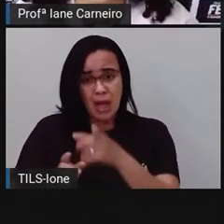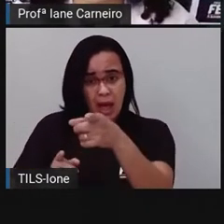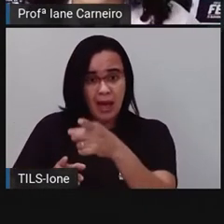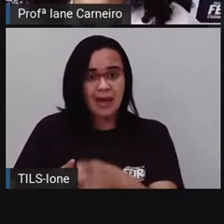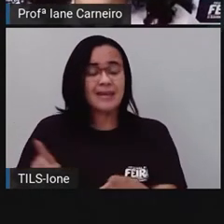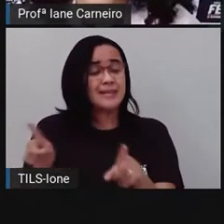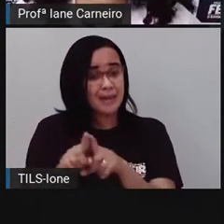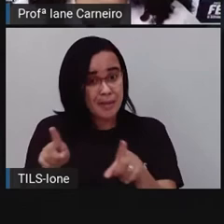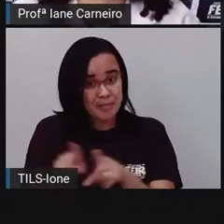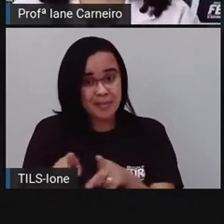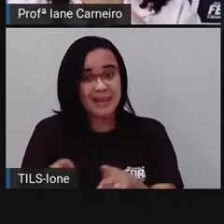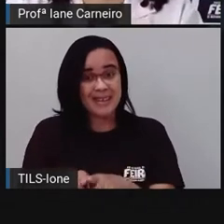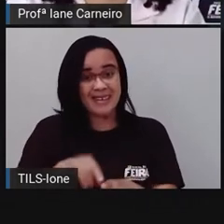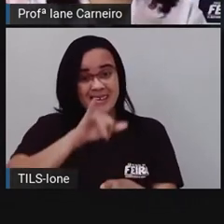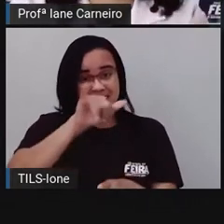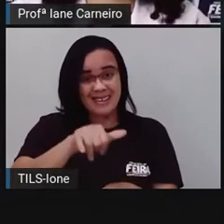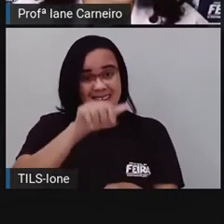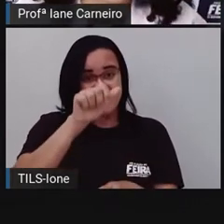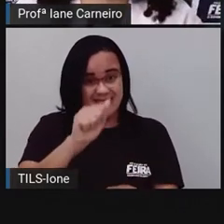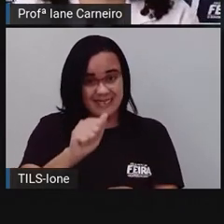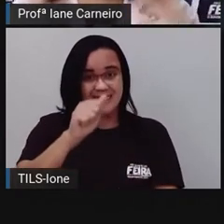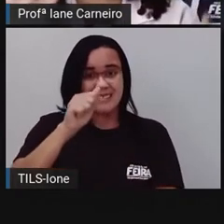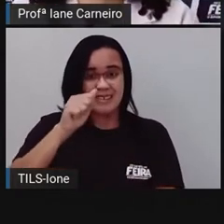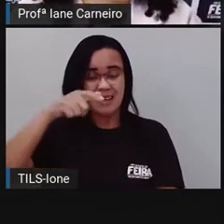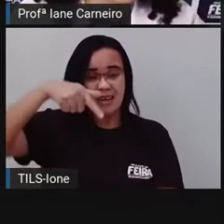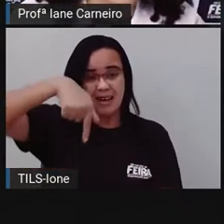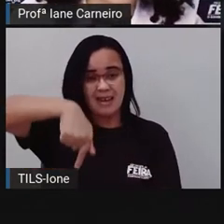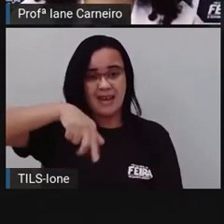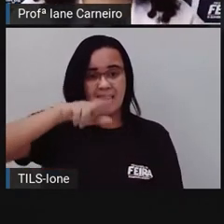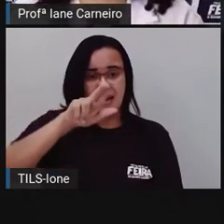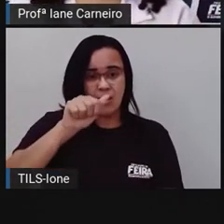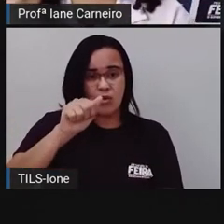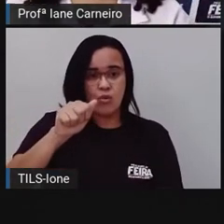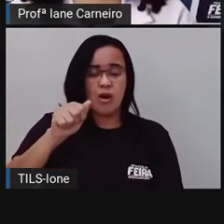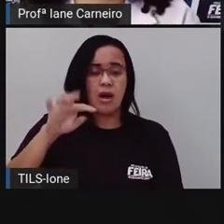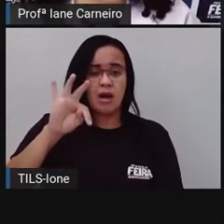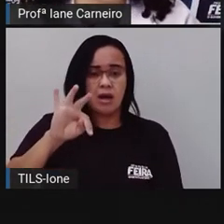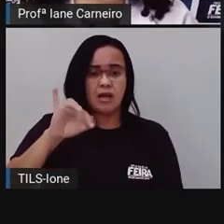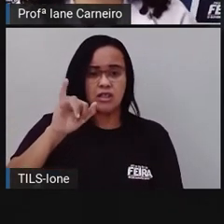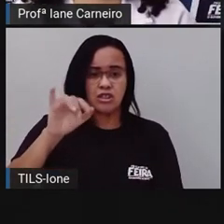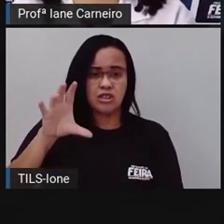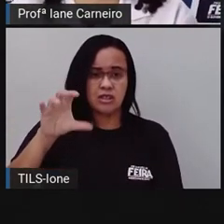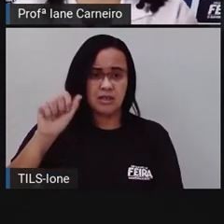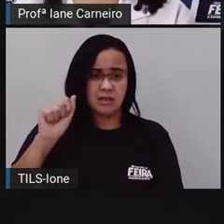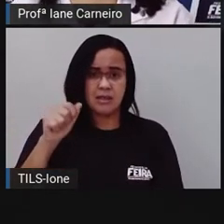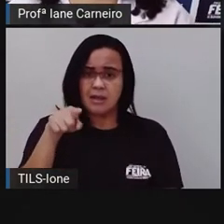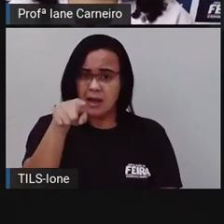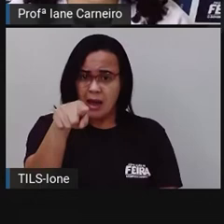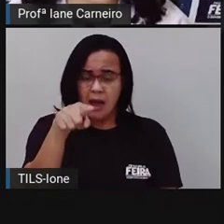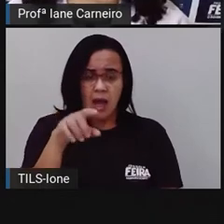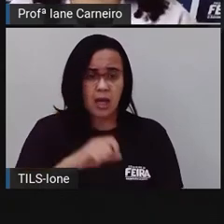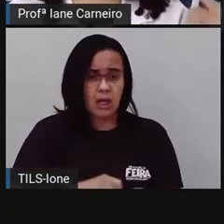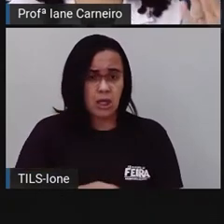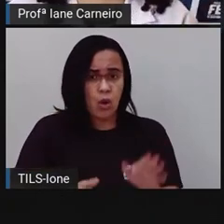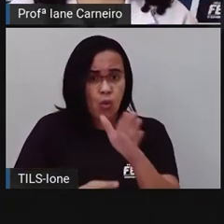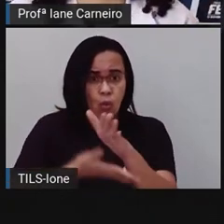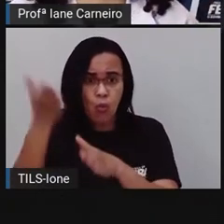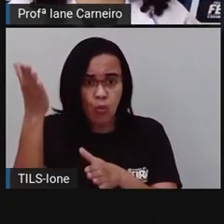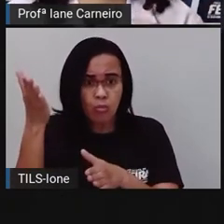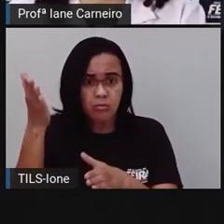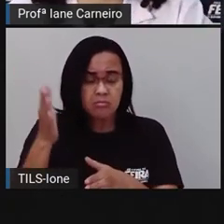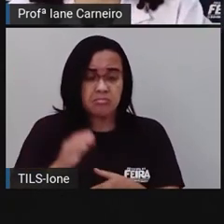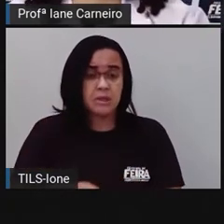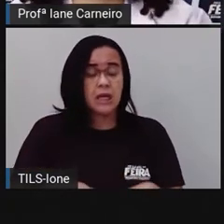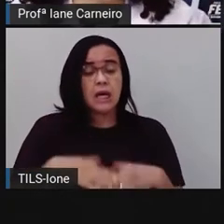encontrada. Olha esse animal andando pela rua procurando alimento, às vezes fugindo, né? Infelizmente, tem pessoas que caçam